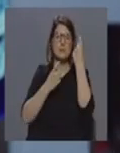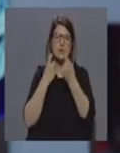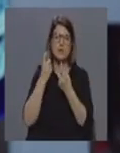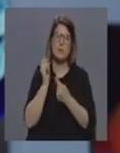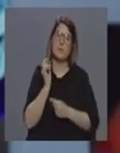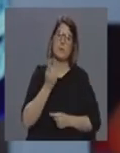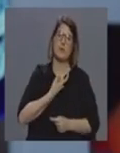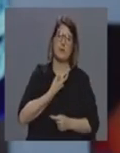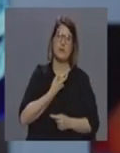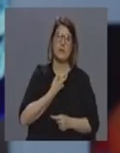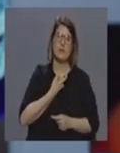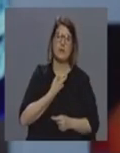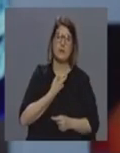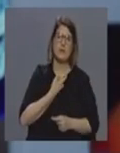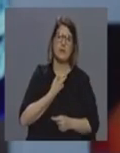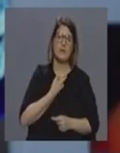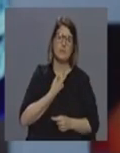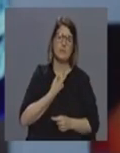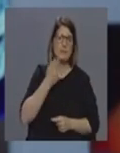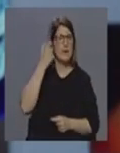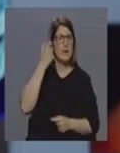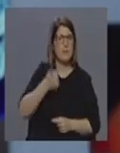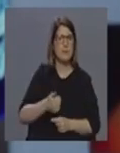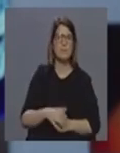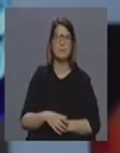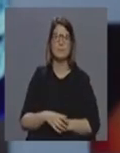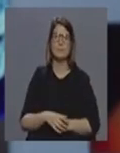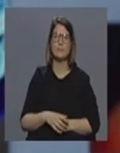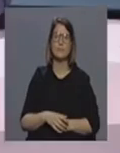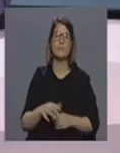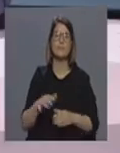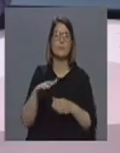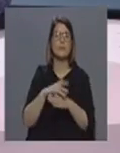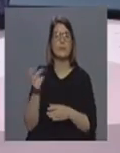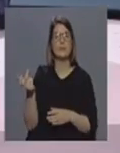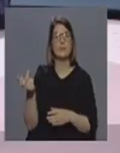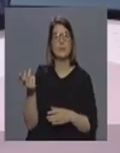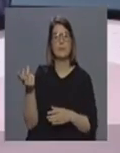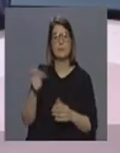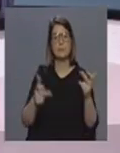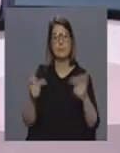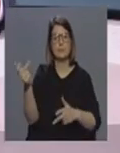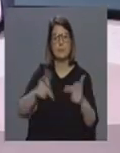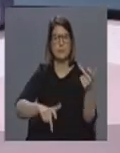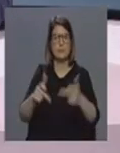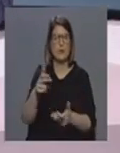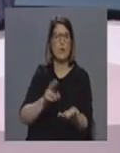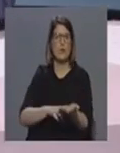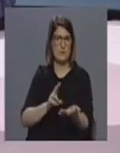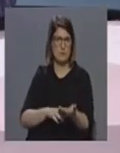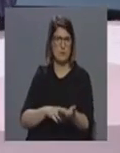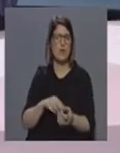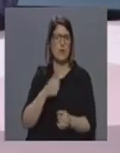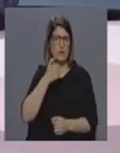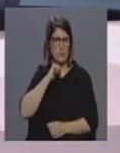adequar ao momento a nossa capacidade E nesse cenário de surgimento de sucessivos casos confirmados nos Açores